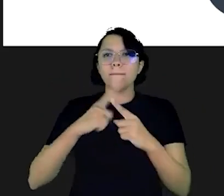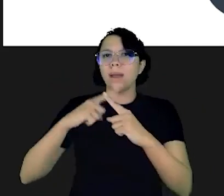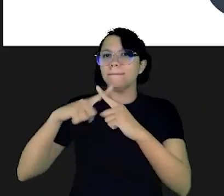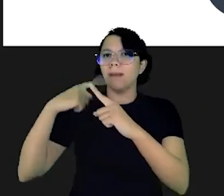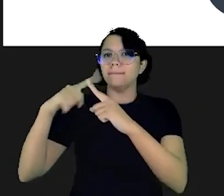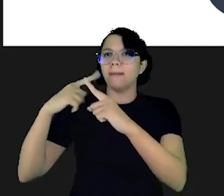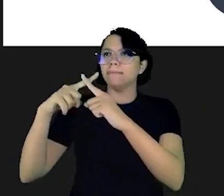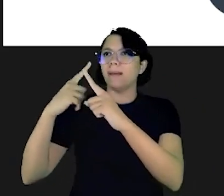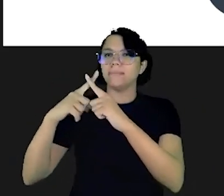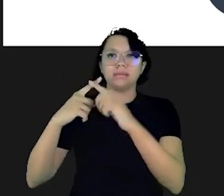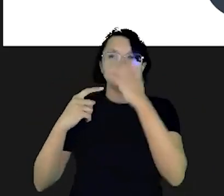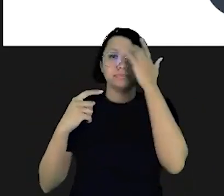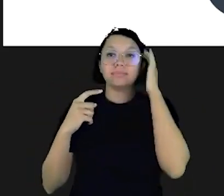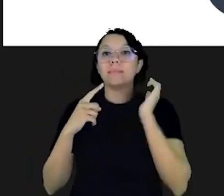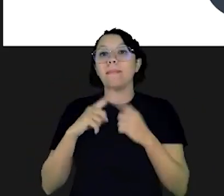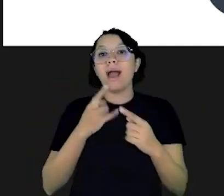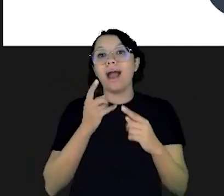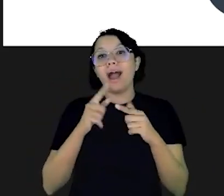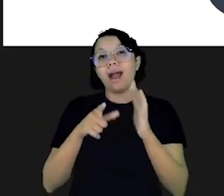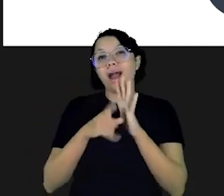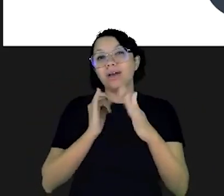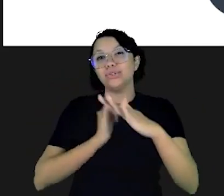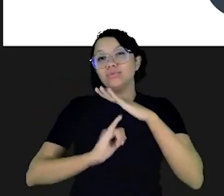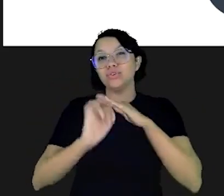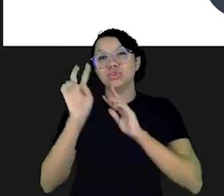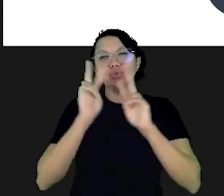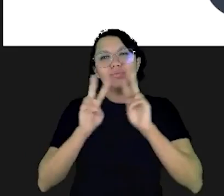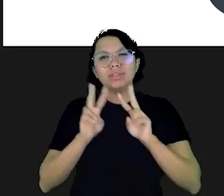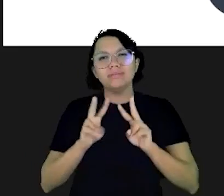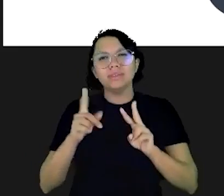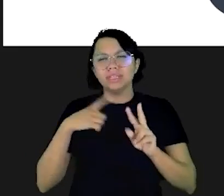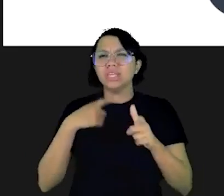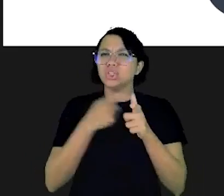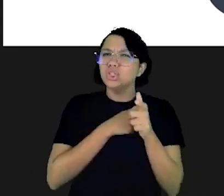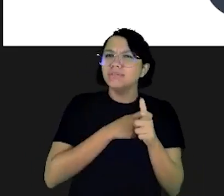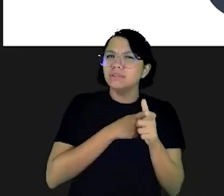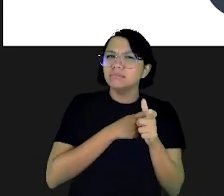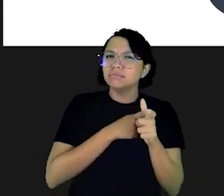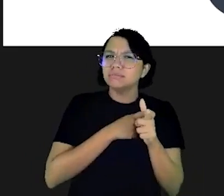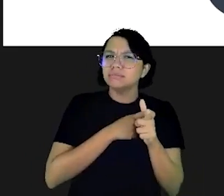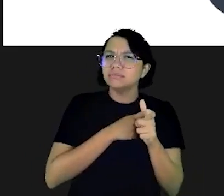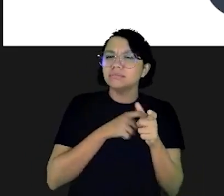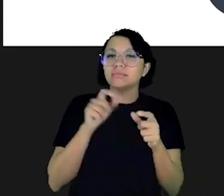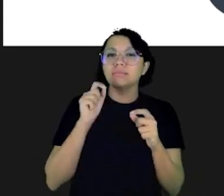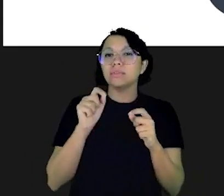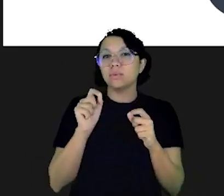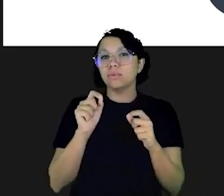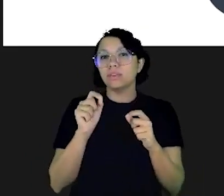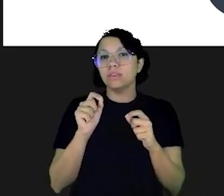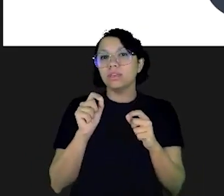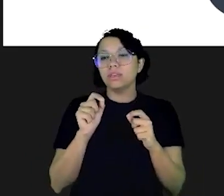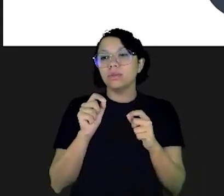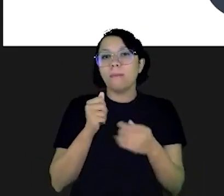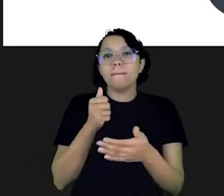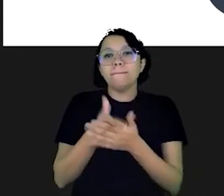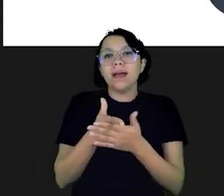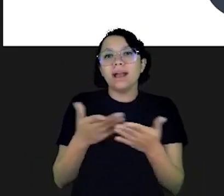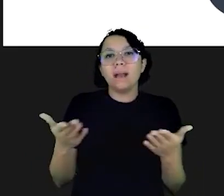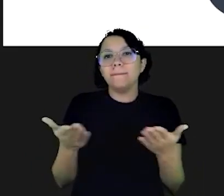dinheiro ao longo do tempo, pelo poder multiplicador dos juros. Mas, antes de investir, verifique se você tem dívidas,